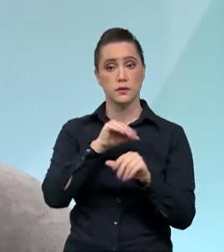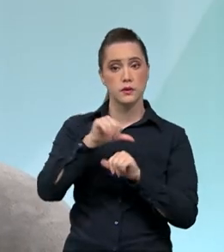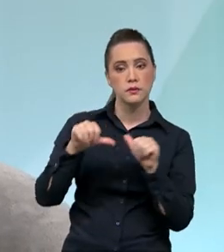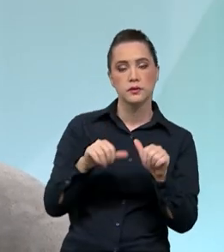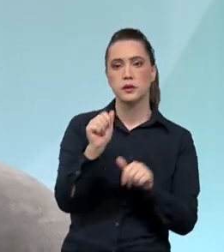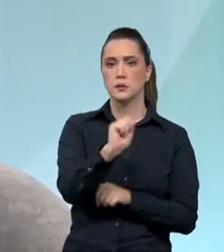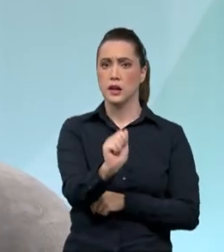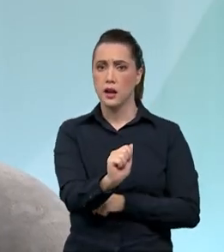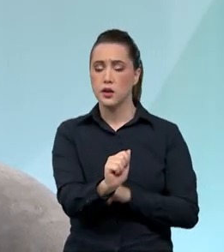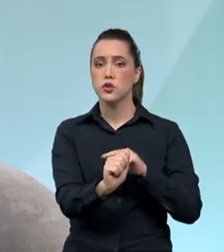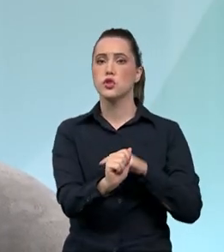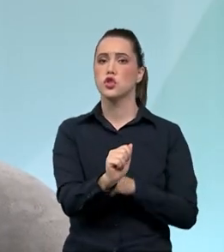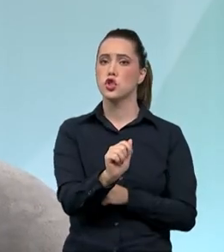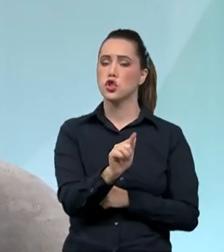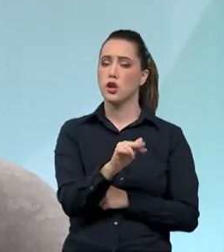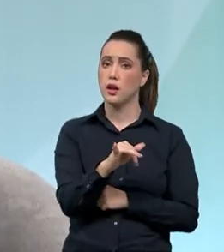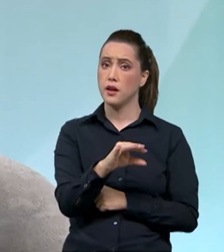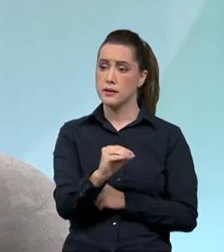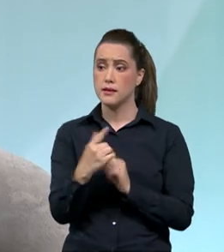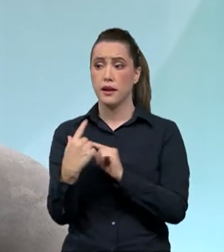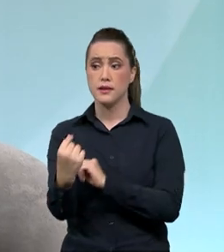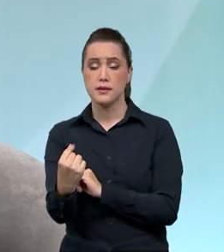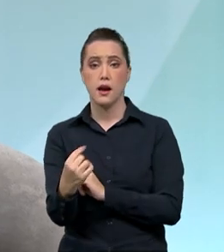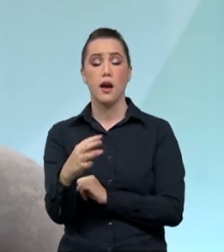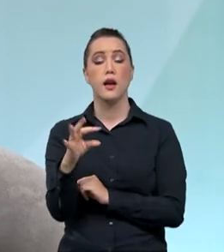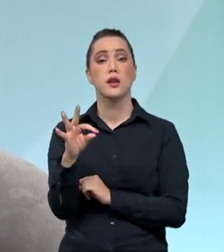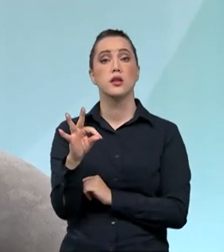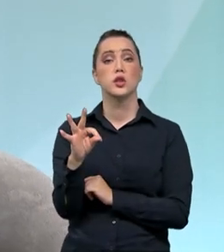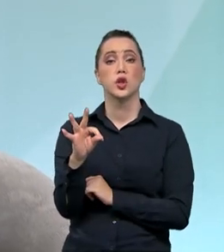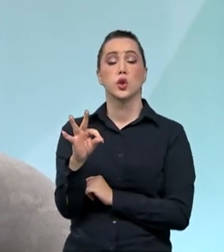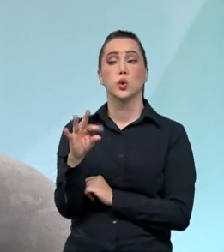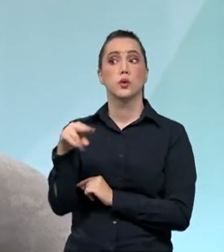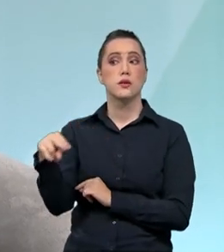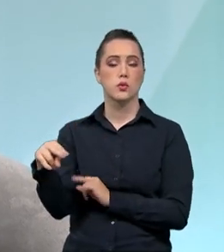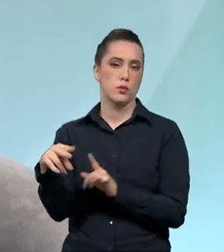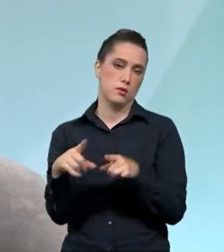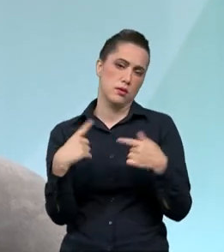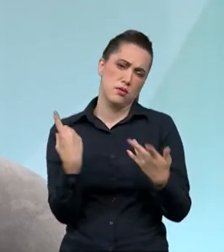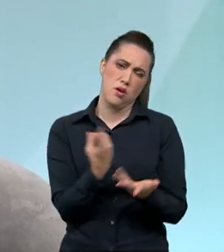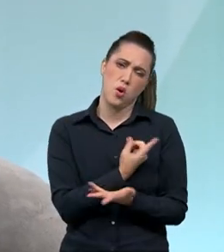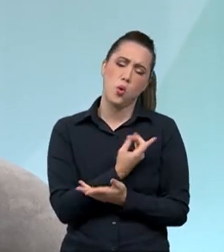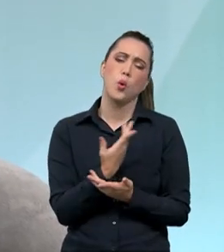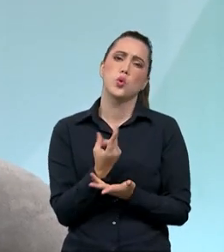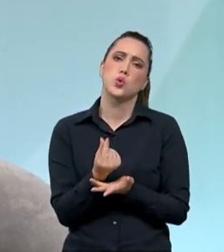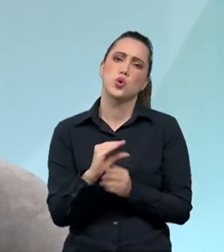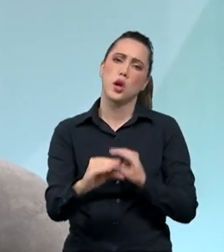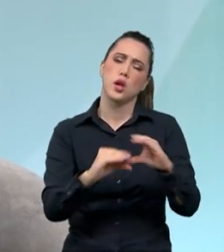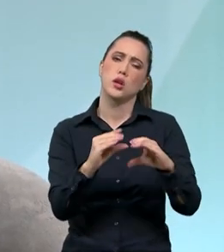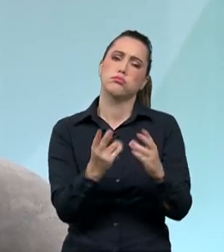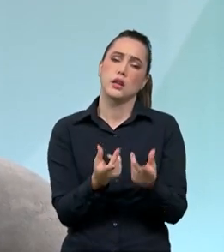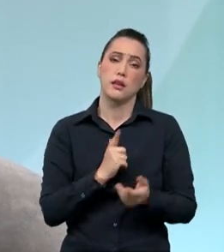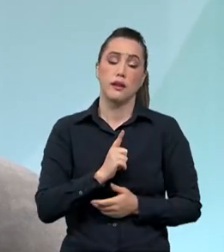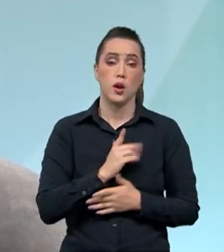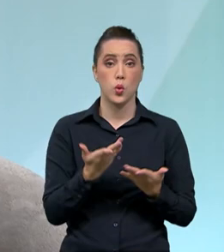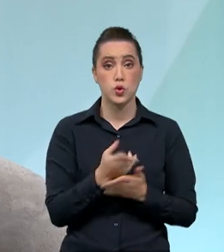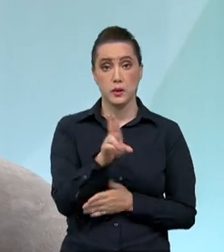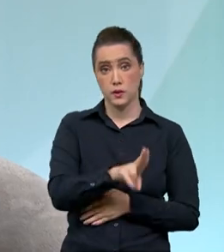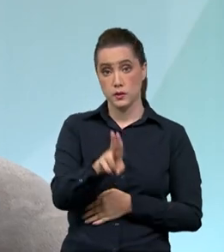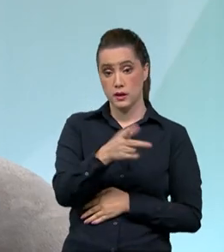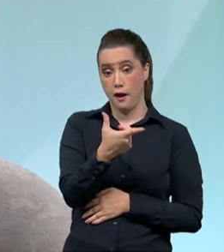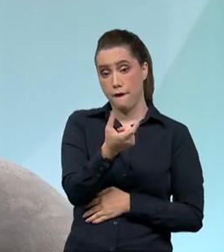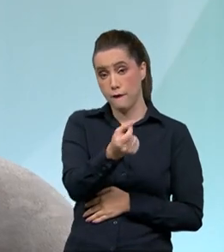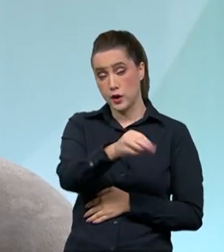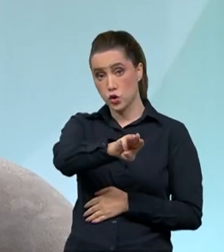da administração direta, sai também do Tesouro Nacional. E hoje o nosso montante é de 20